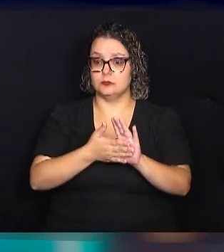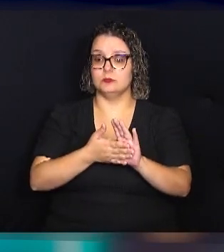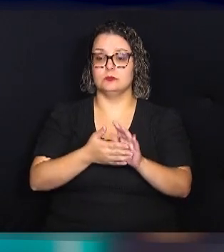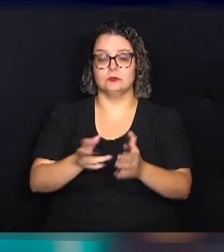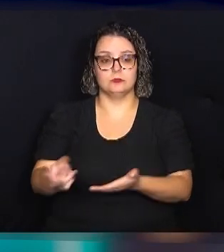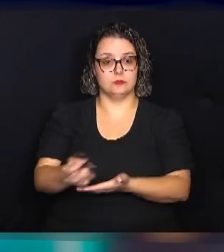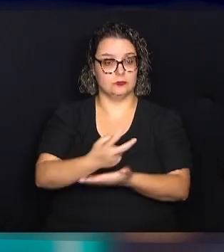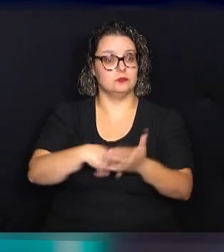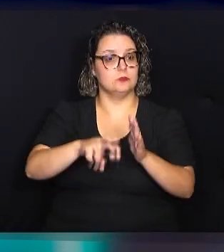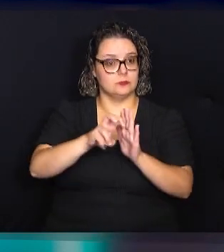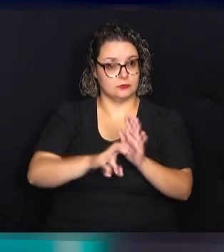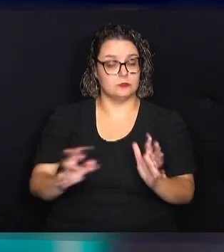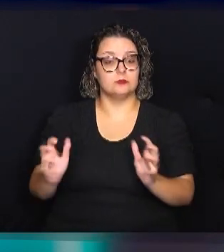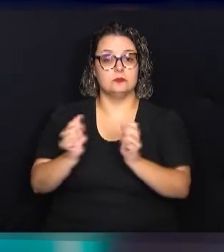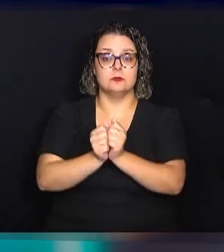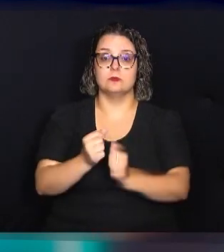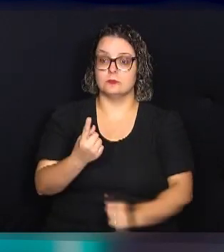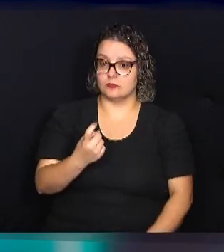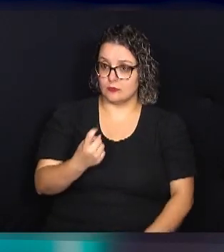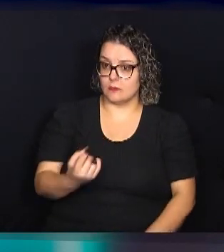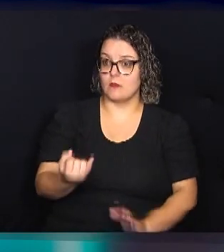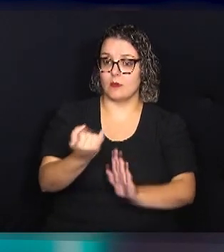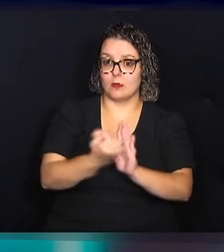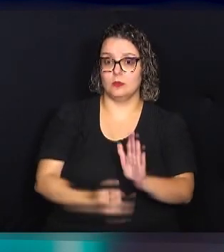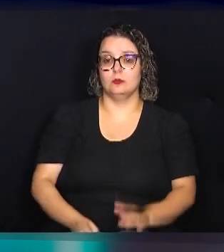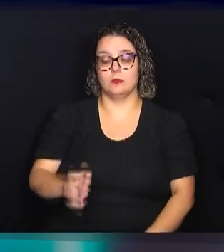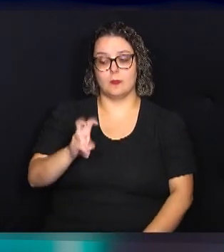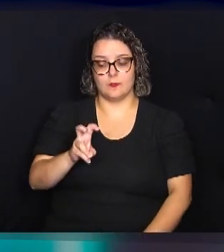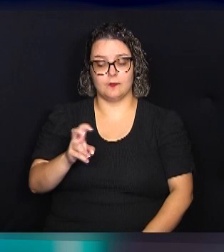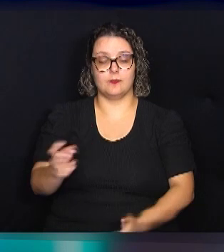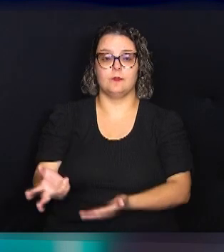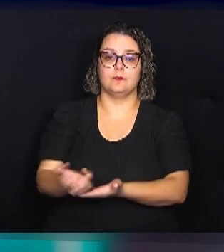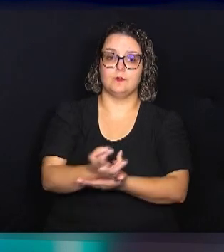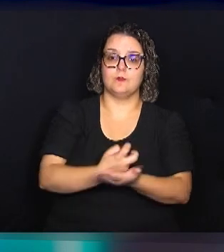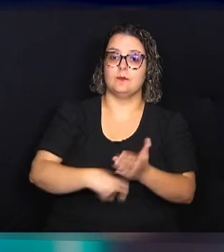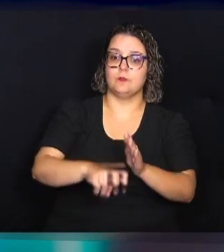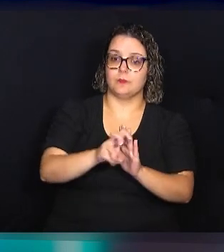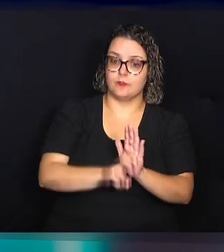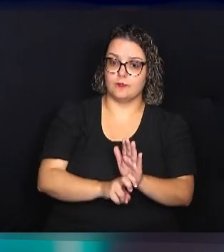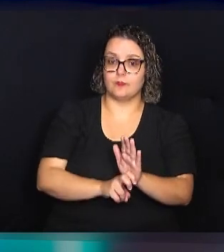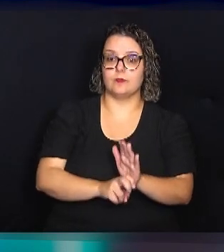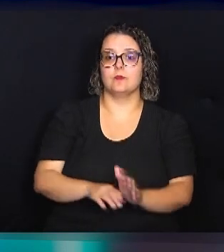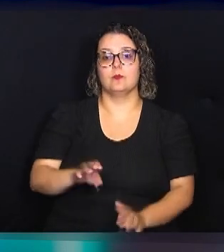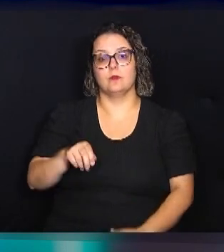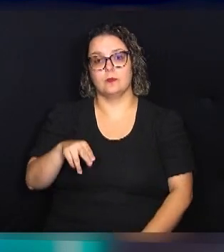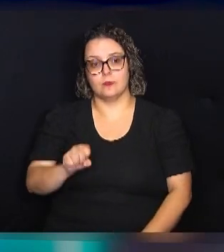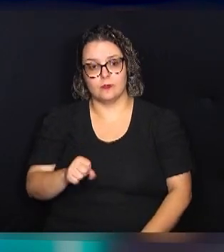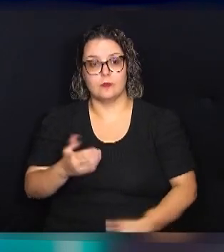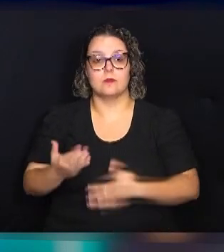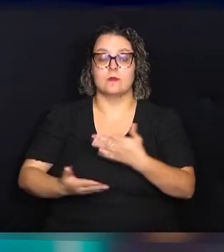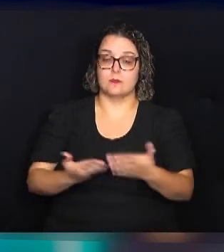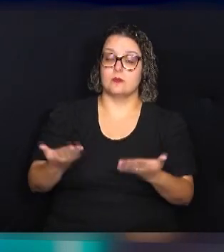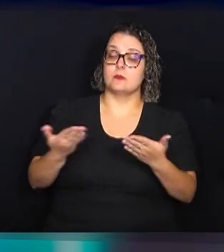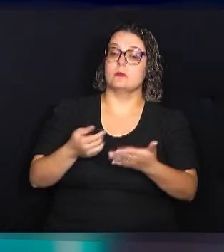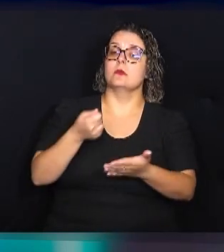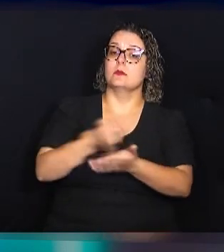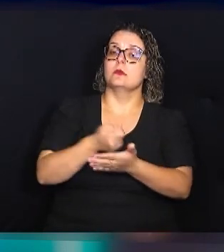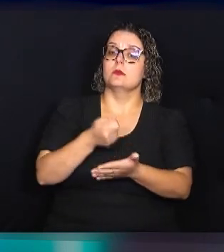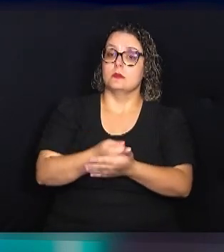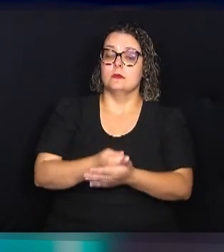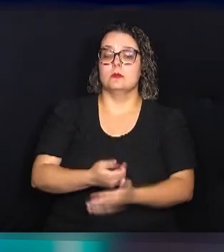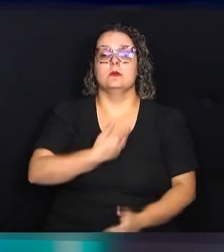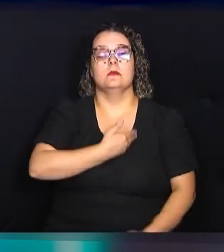juntar em um só imposto cinco tributos sobre o consumo de bens e serviços que hoje são cobrados pelo governo